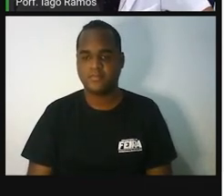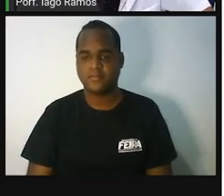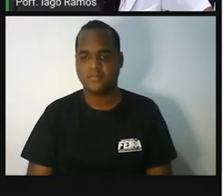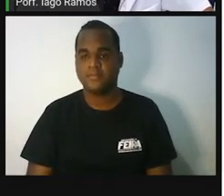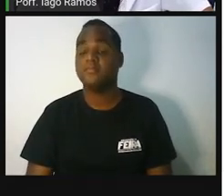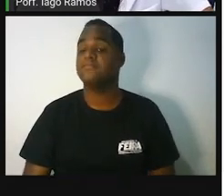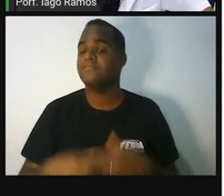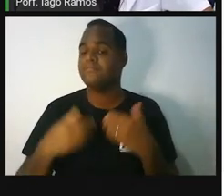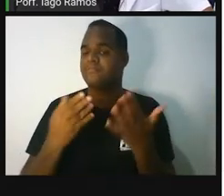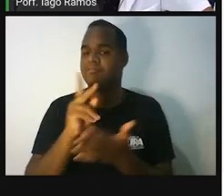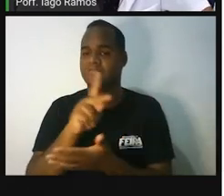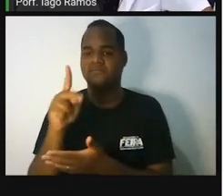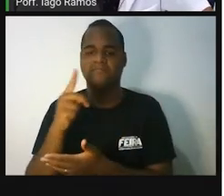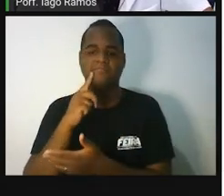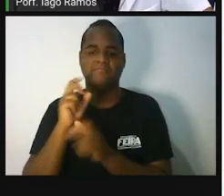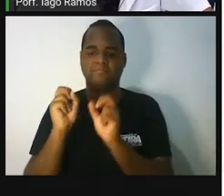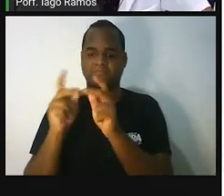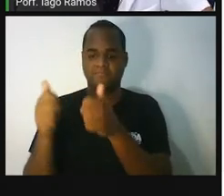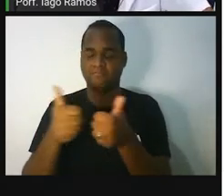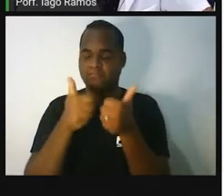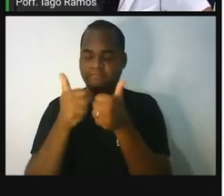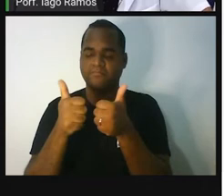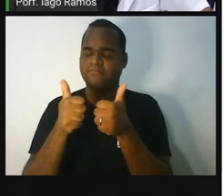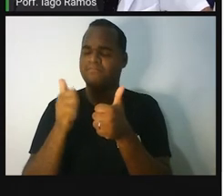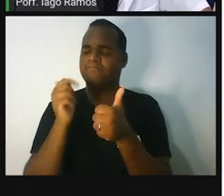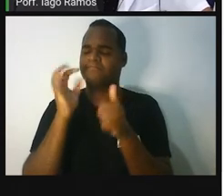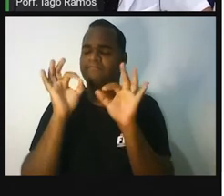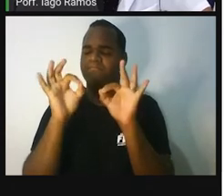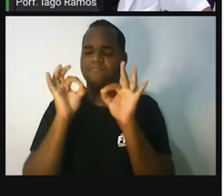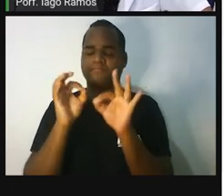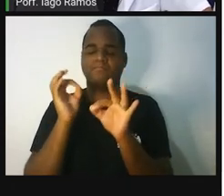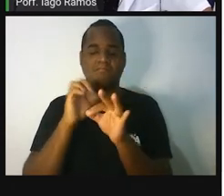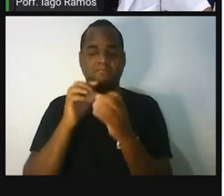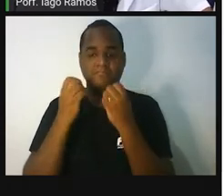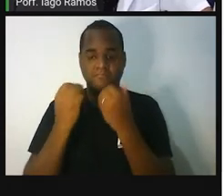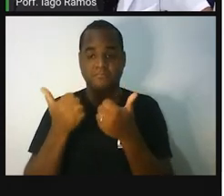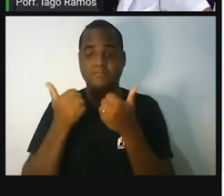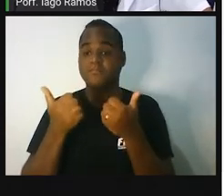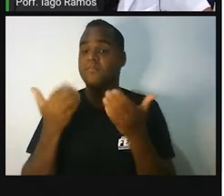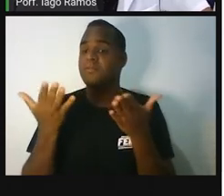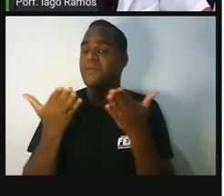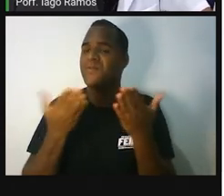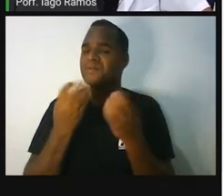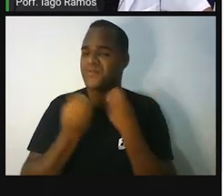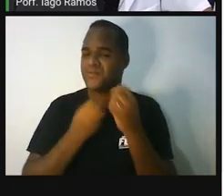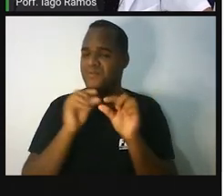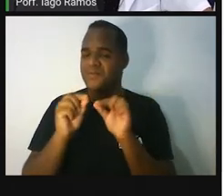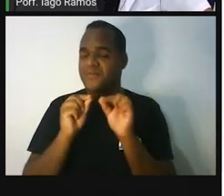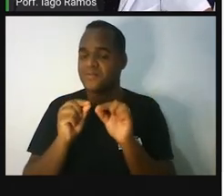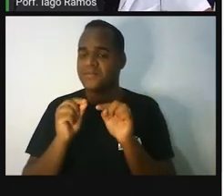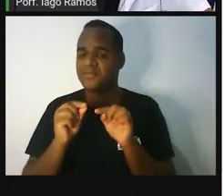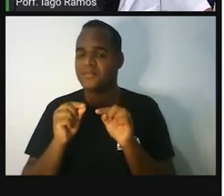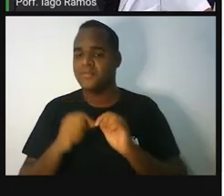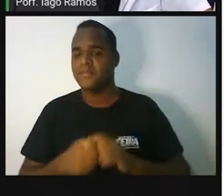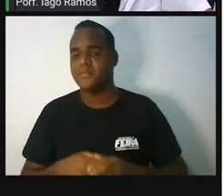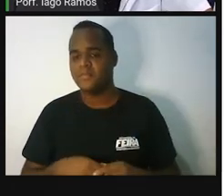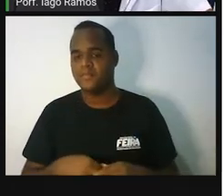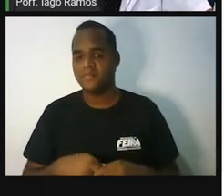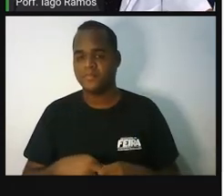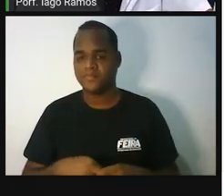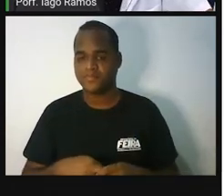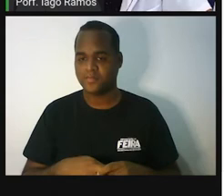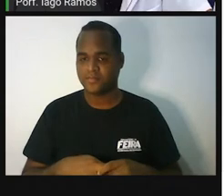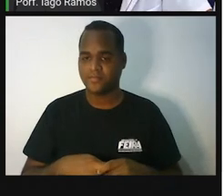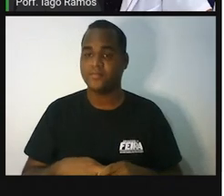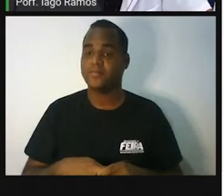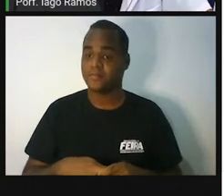Ah, professor. Beleza. Show de bola. E agora, e agora você vai pedir que essa